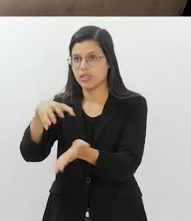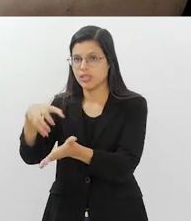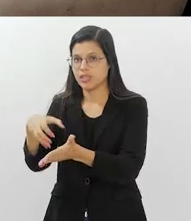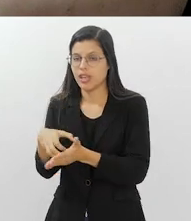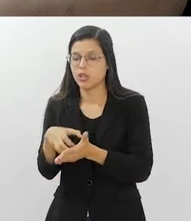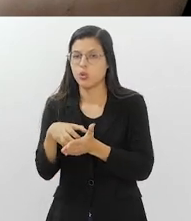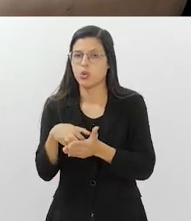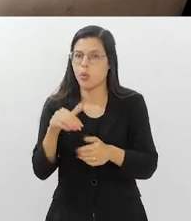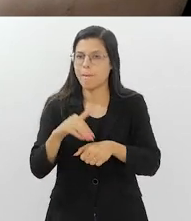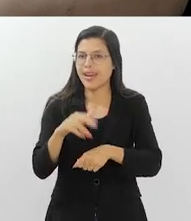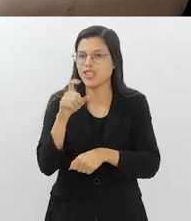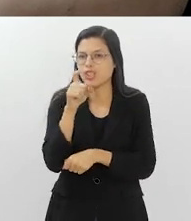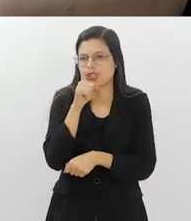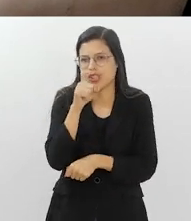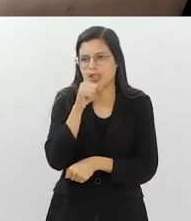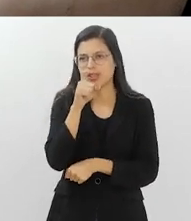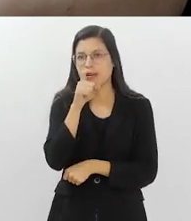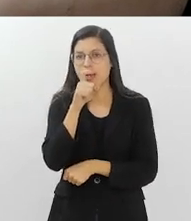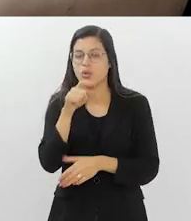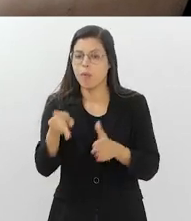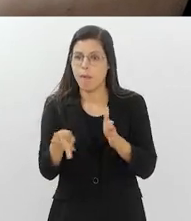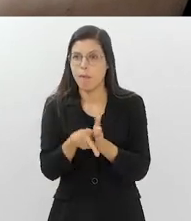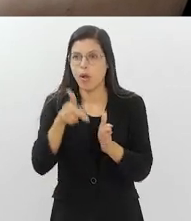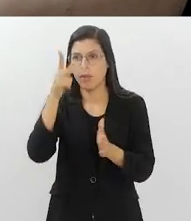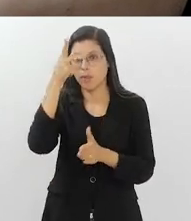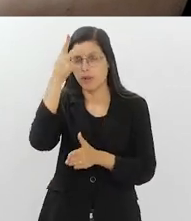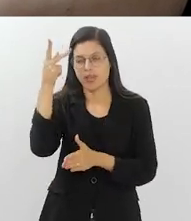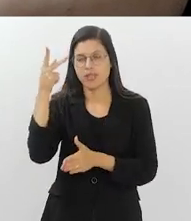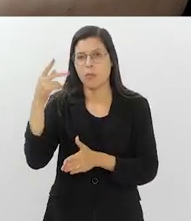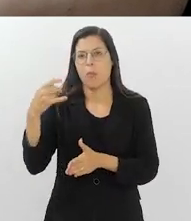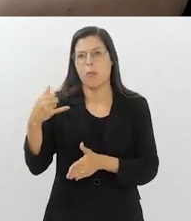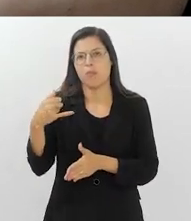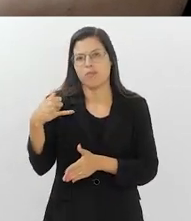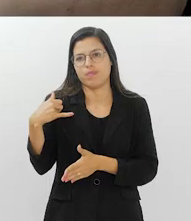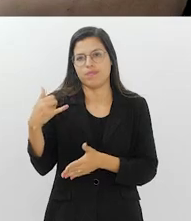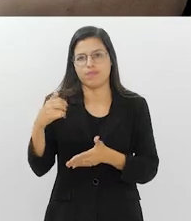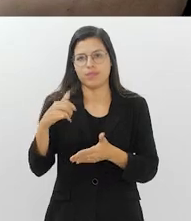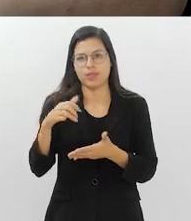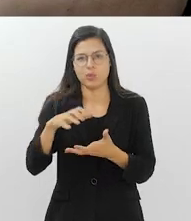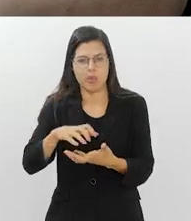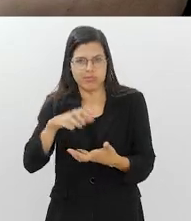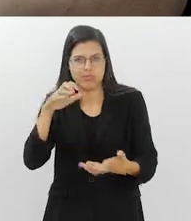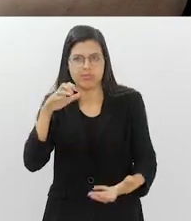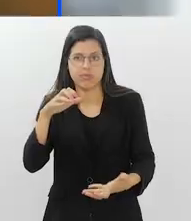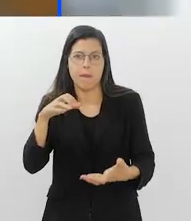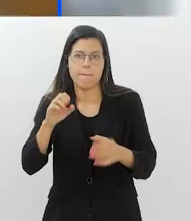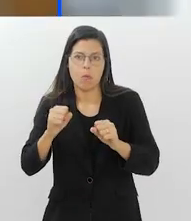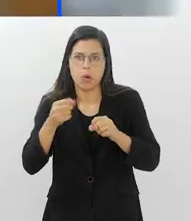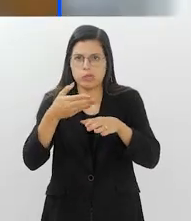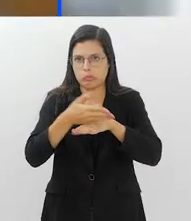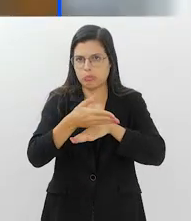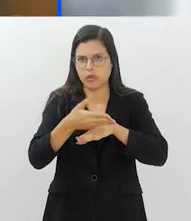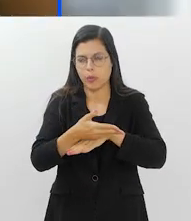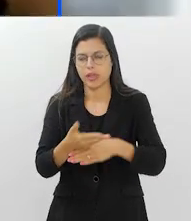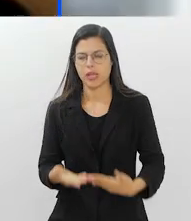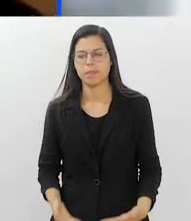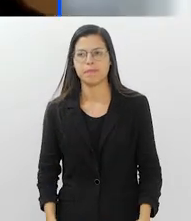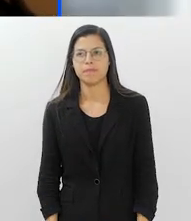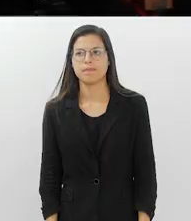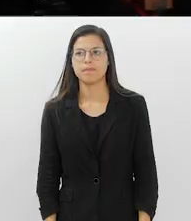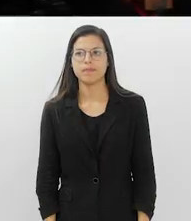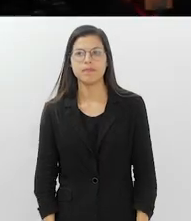resfriamentos que essa população vulnerável pode passar a frequentar durante uma onda de calor.